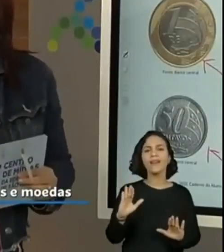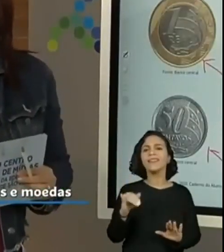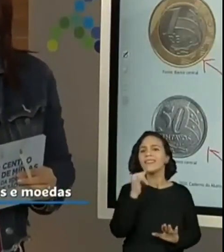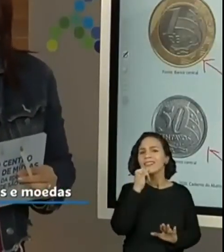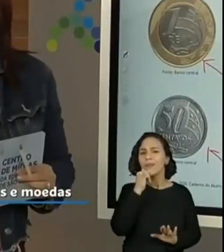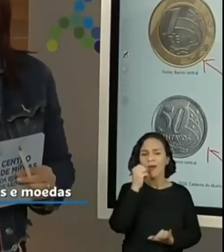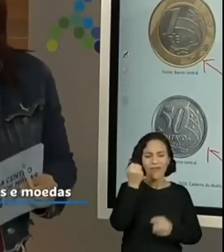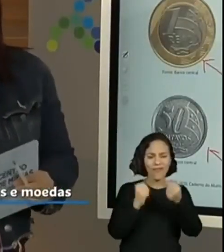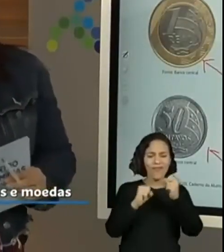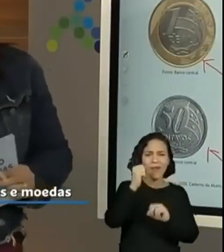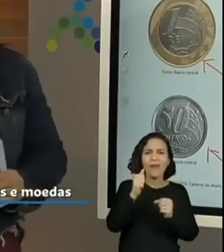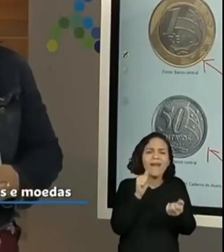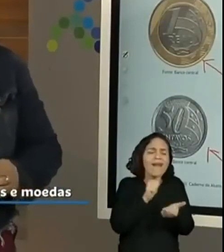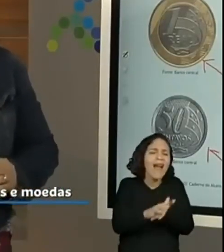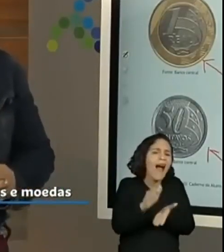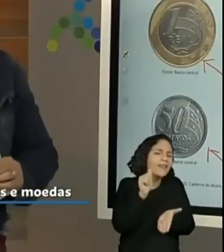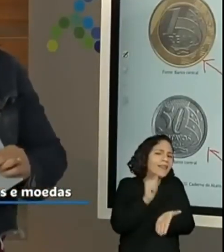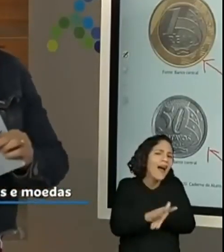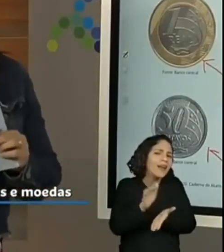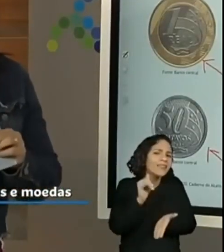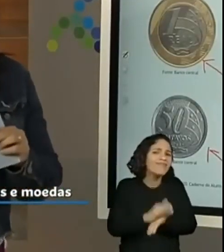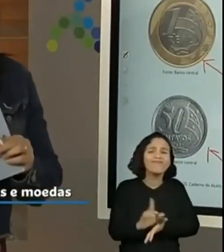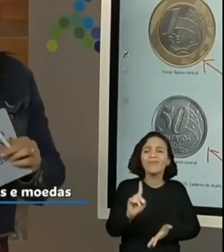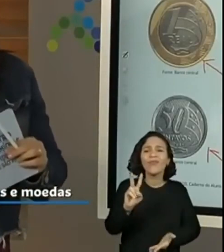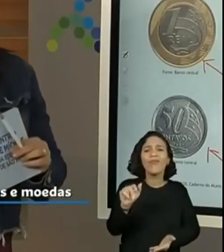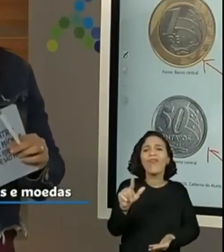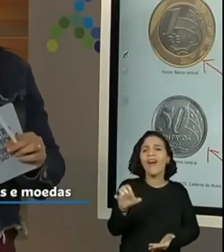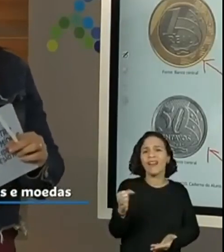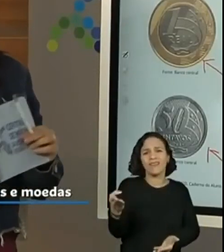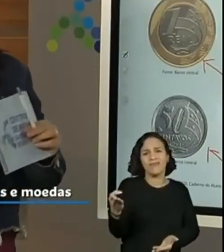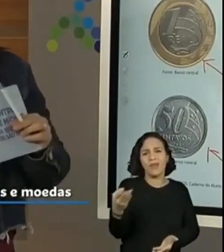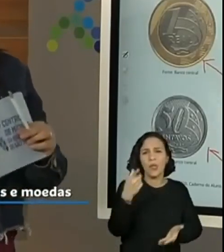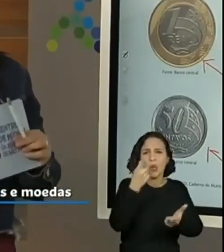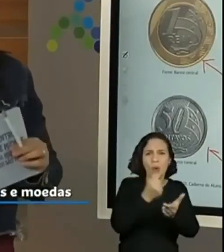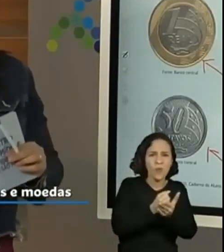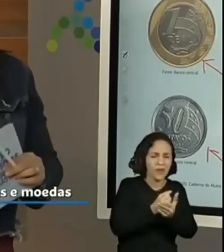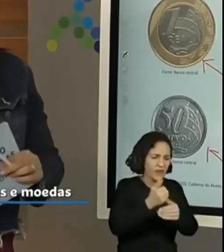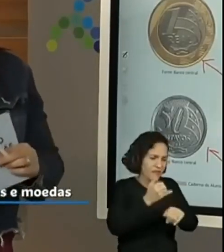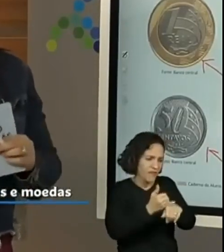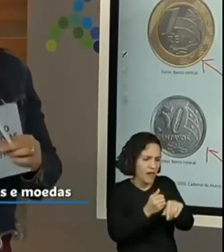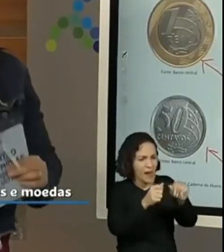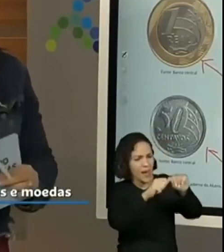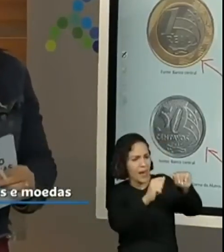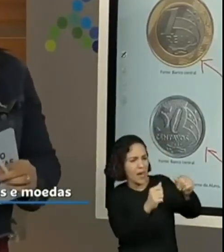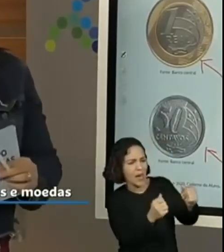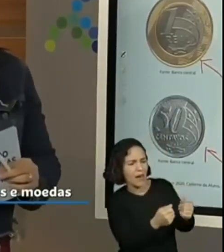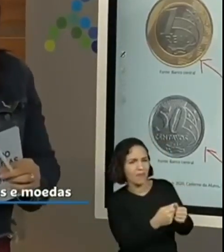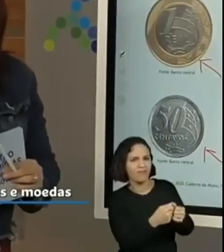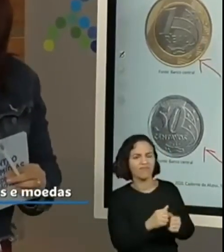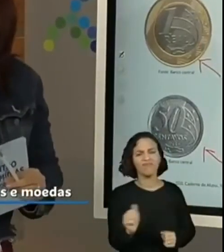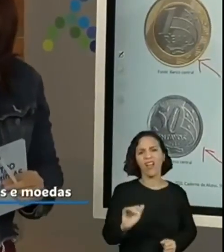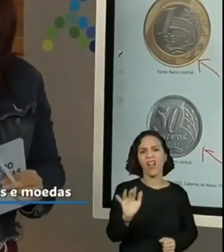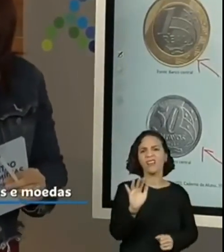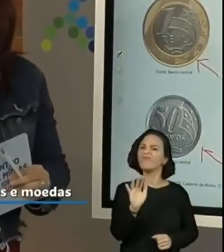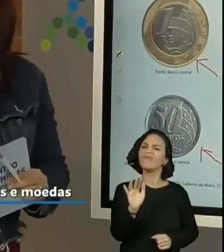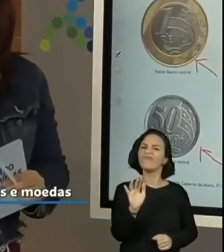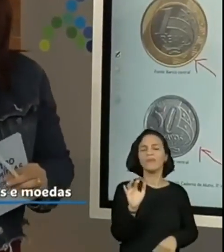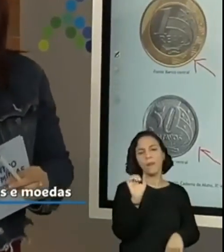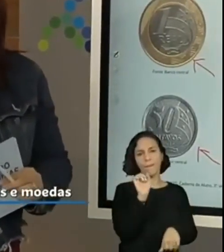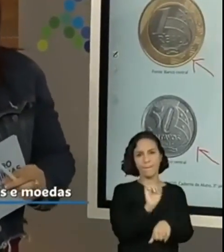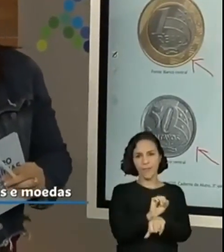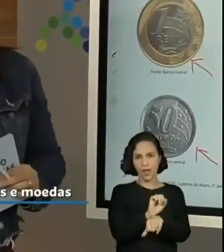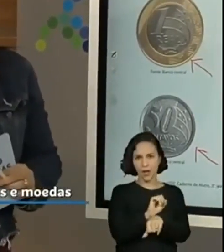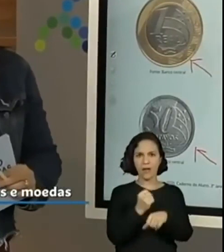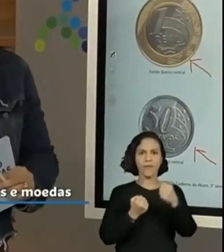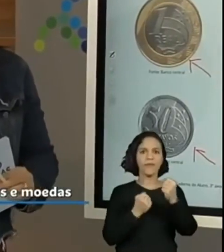custo para produzir a moeda, comprar o metal, moldar o metal, estava ficando muito caro. Então, ela parou de